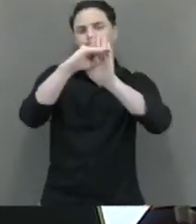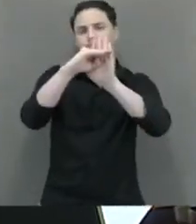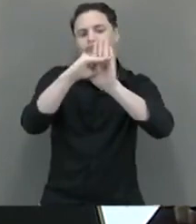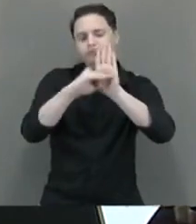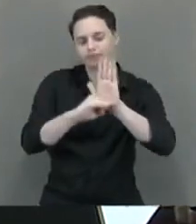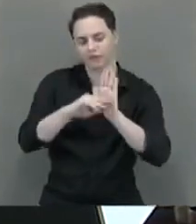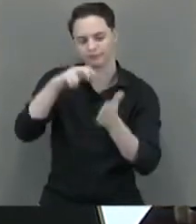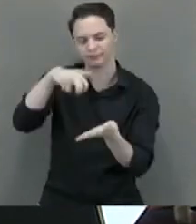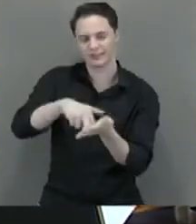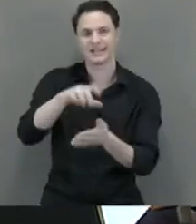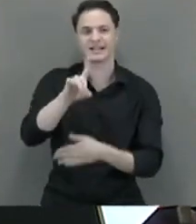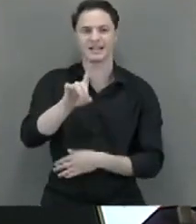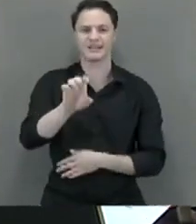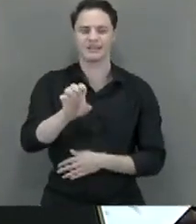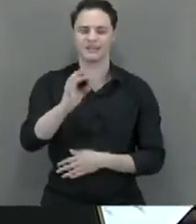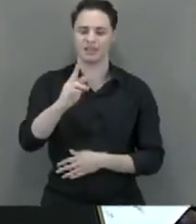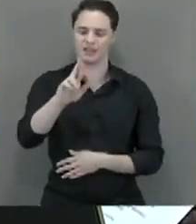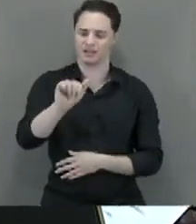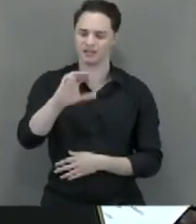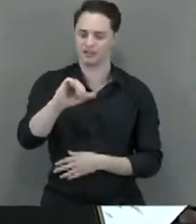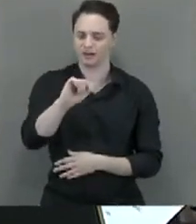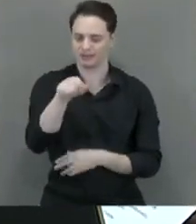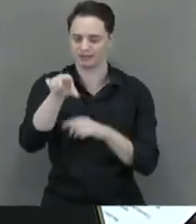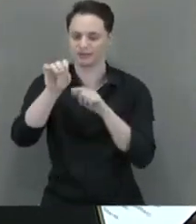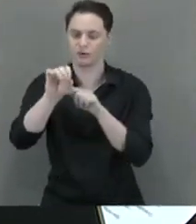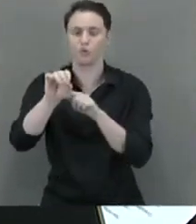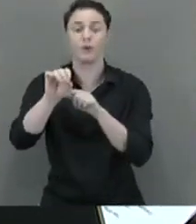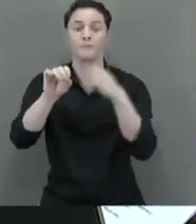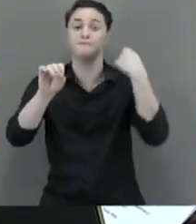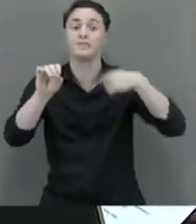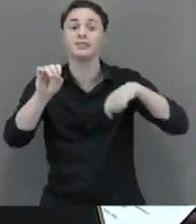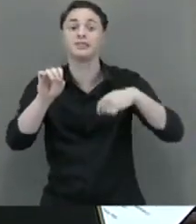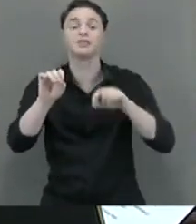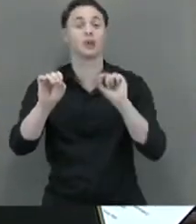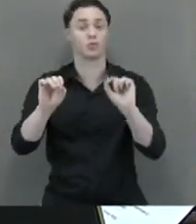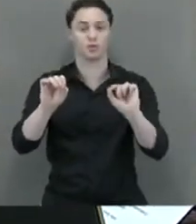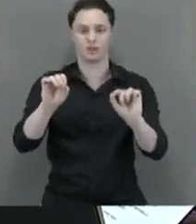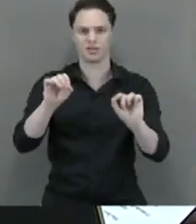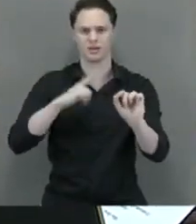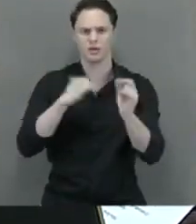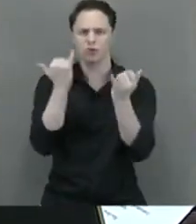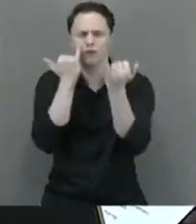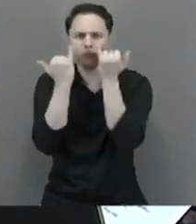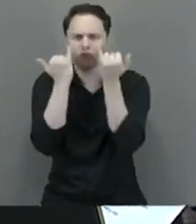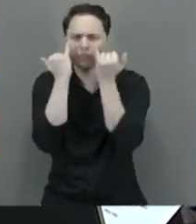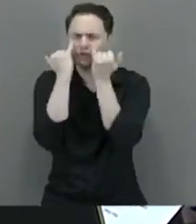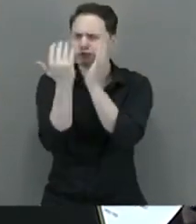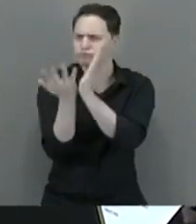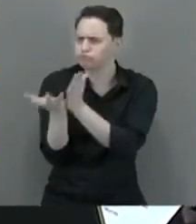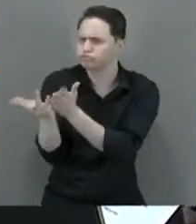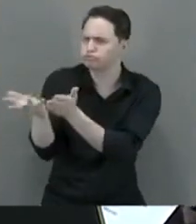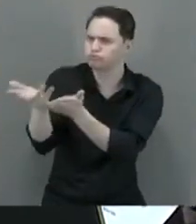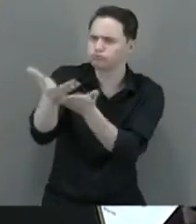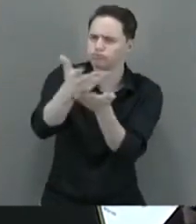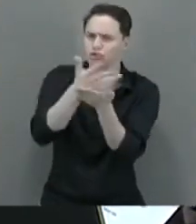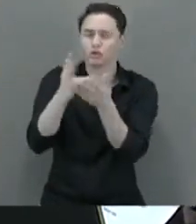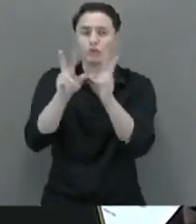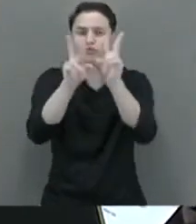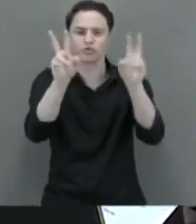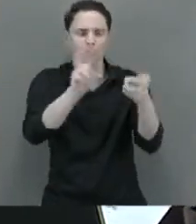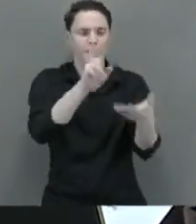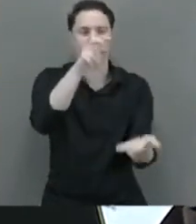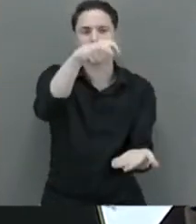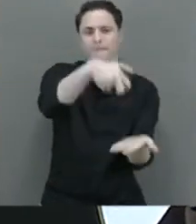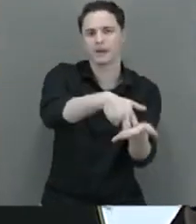feita corretamente, é indispensável que todos os dados sobre prisão cautelar e soltura do